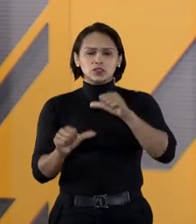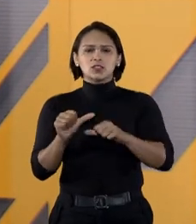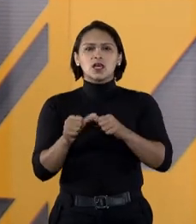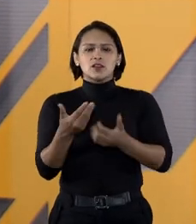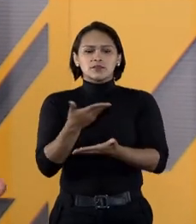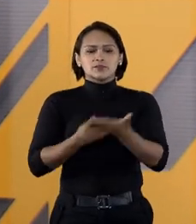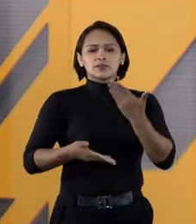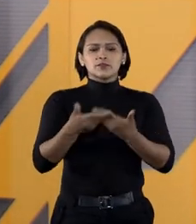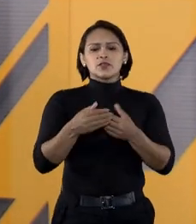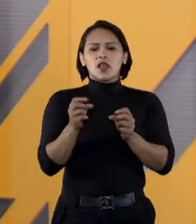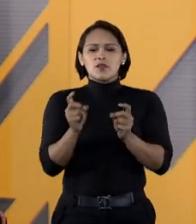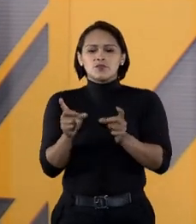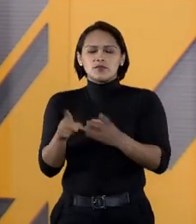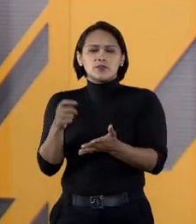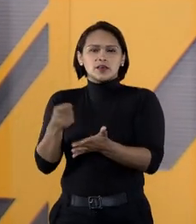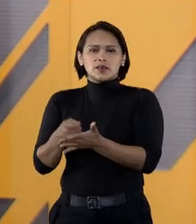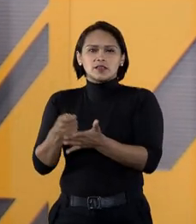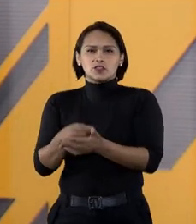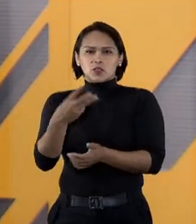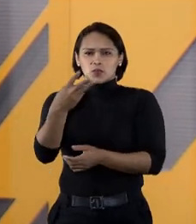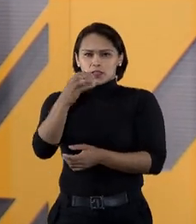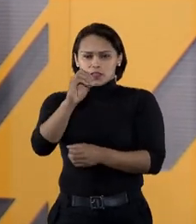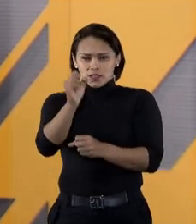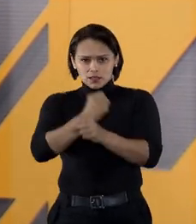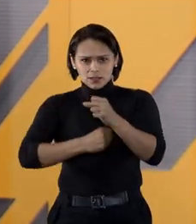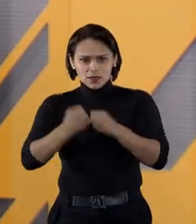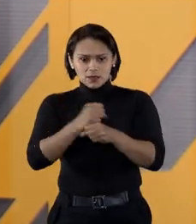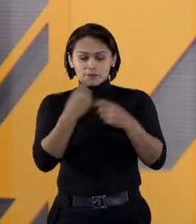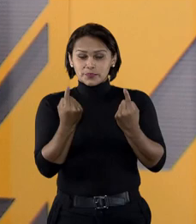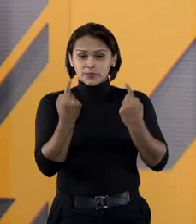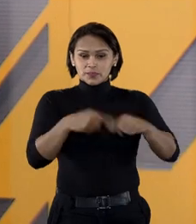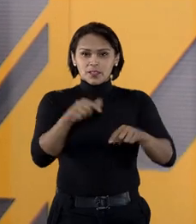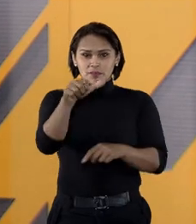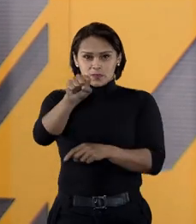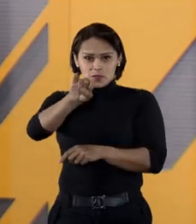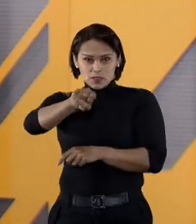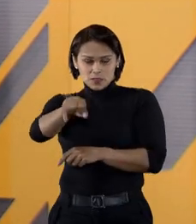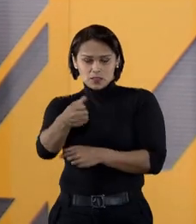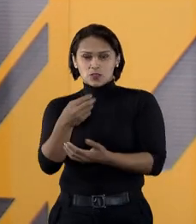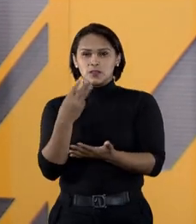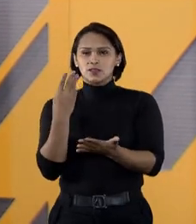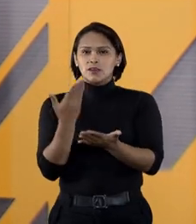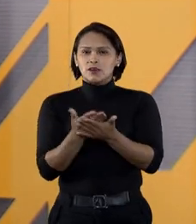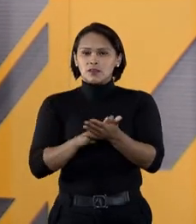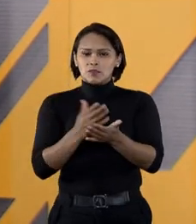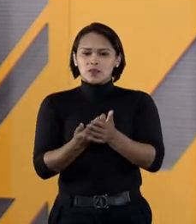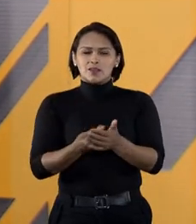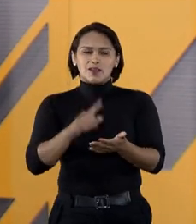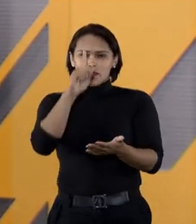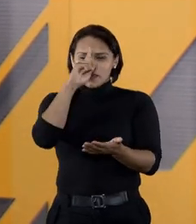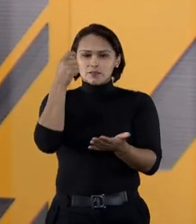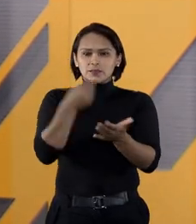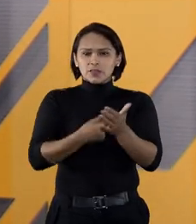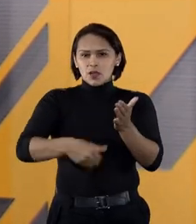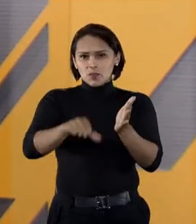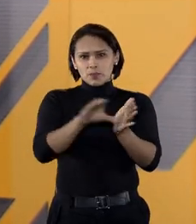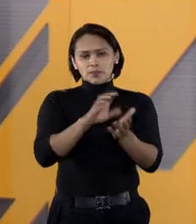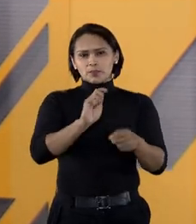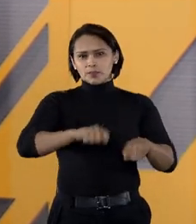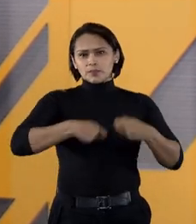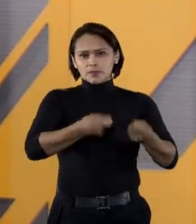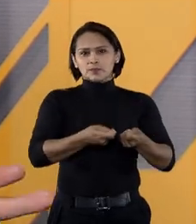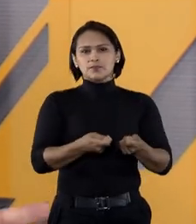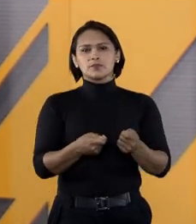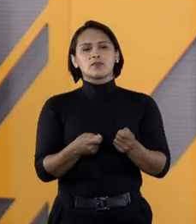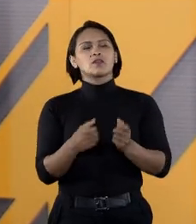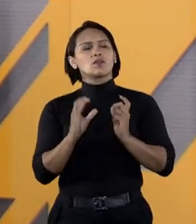nas relações de consumo nos últimos 30 anos, tem sido um desafio para o STJ interpretar e aplicar o Código de Defesa do